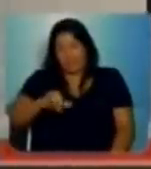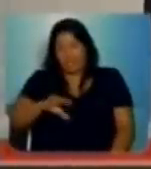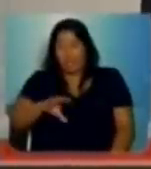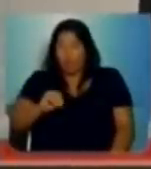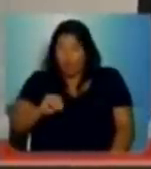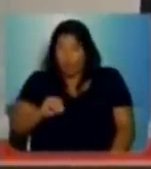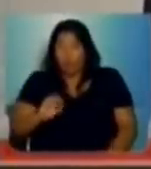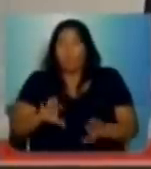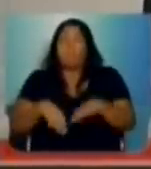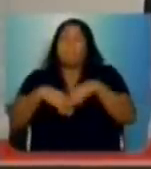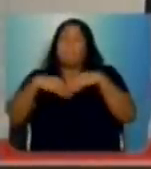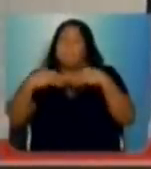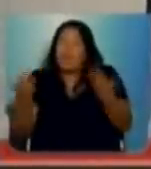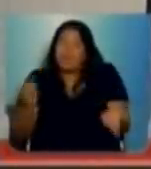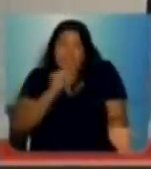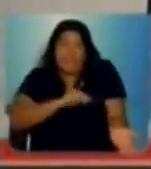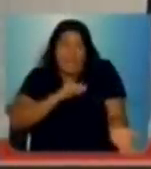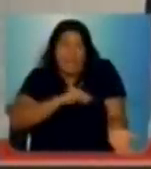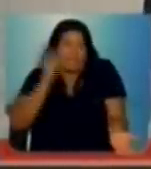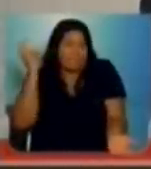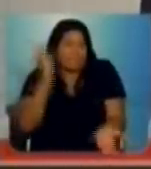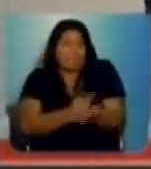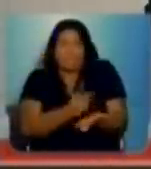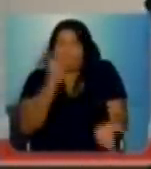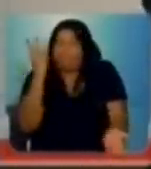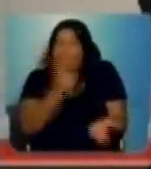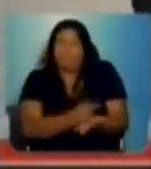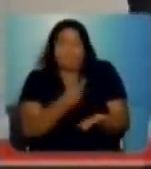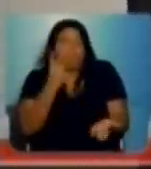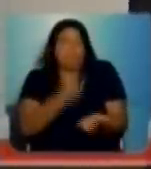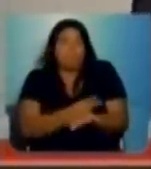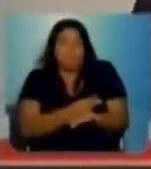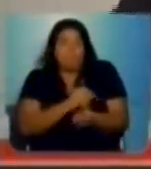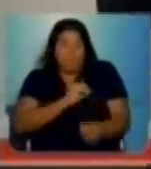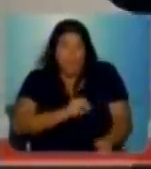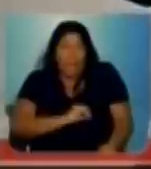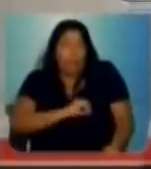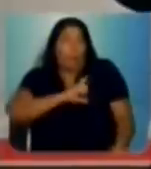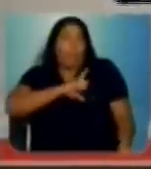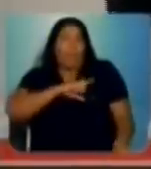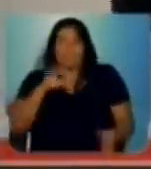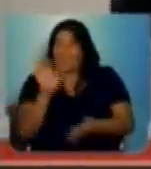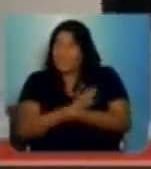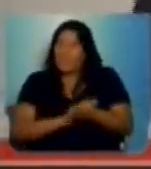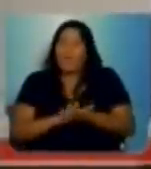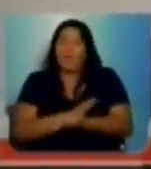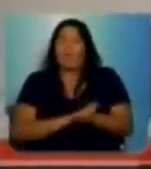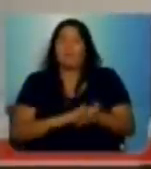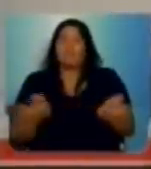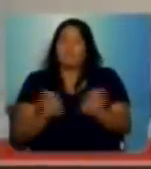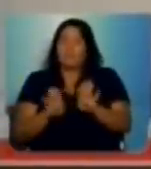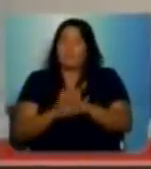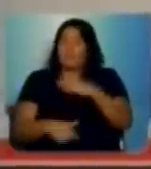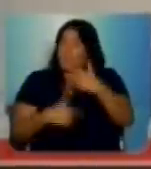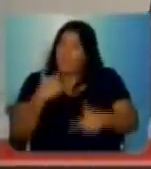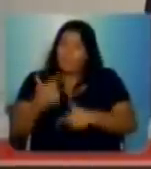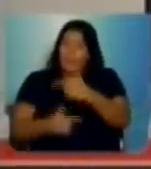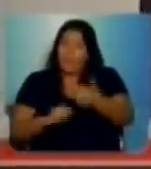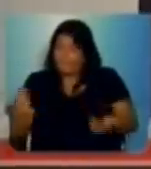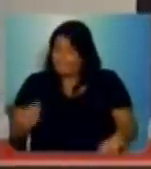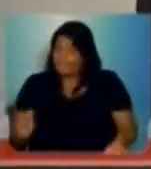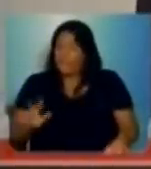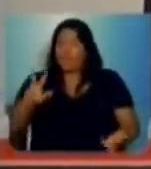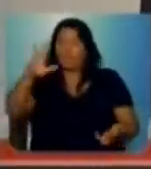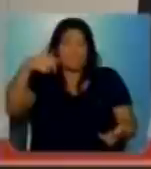entanto, terem a contrapartida salarial e sem terem também a contrapartida na valorização da carreira dos professores.